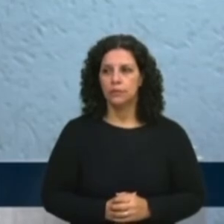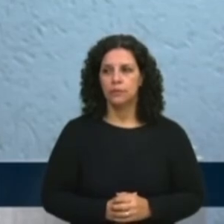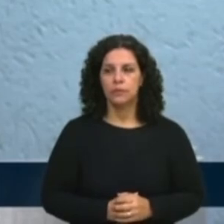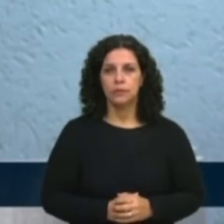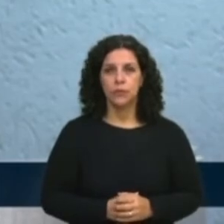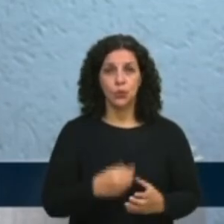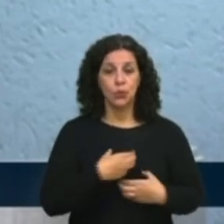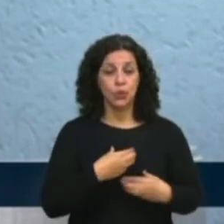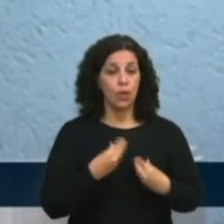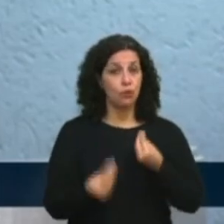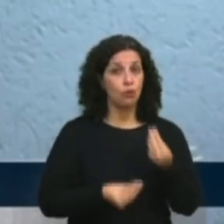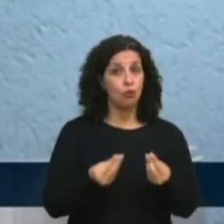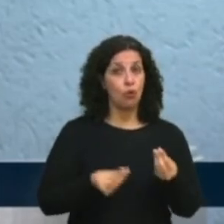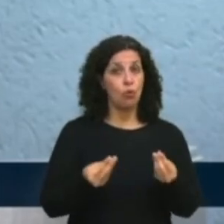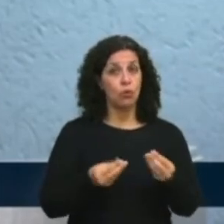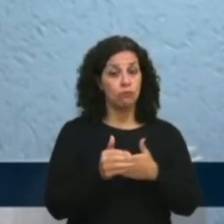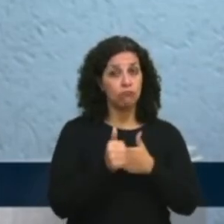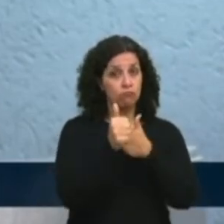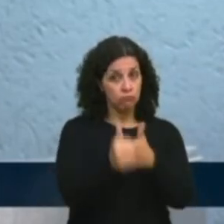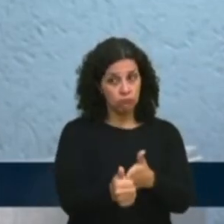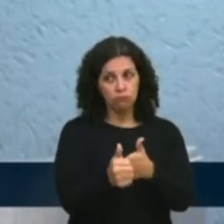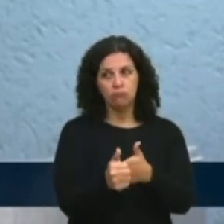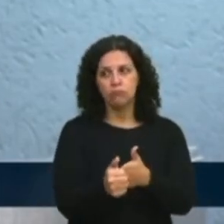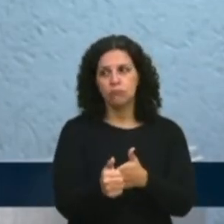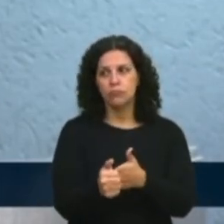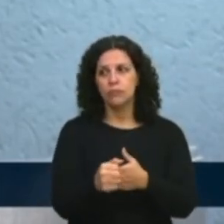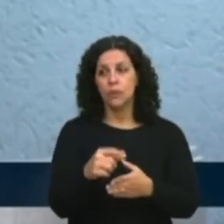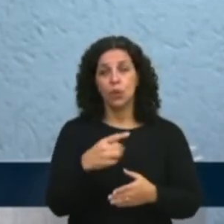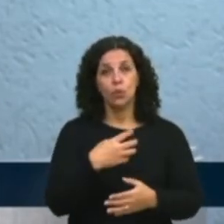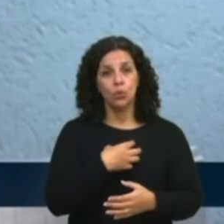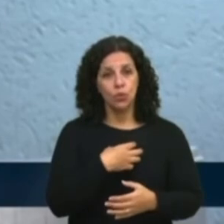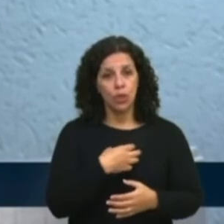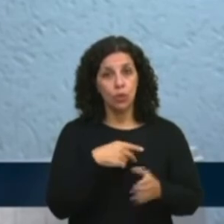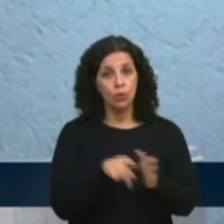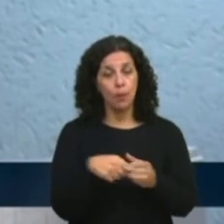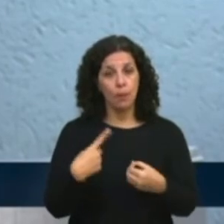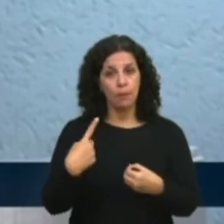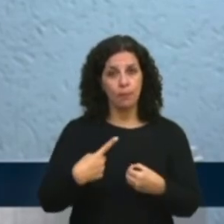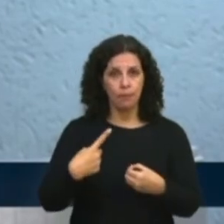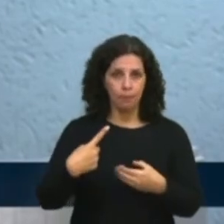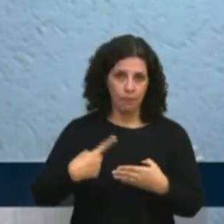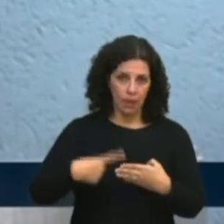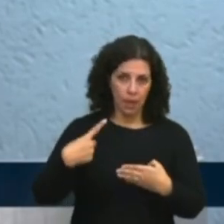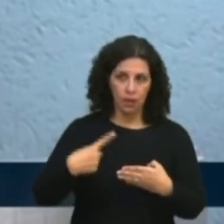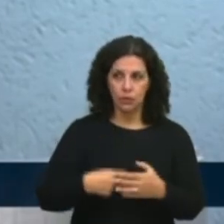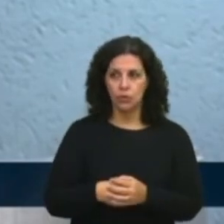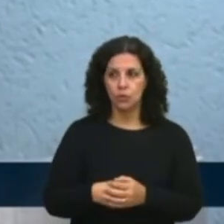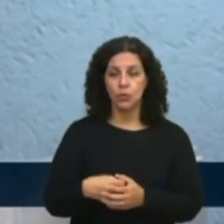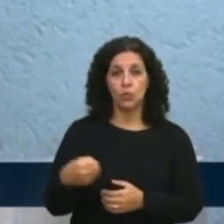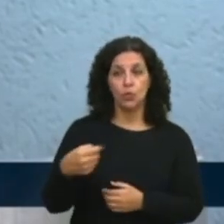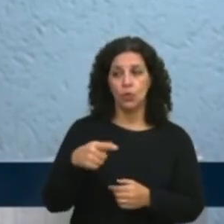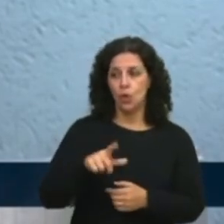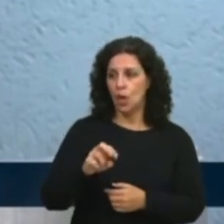com que está sendo conduzida a modelagem do pedágio para os